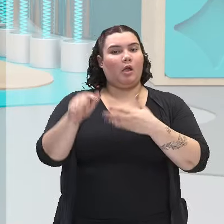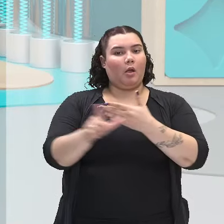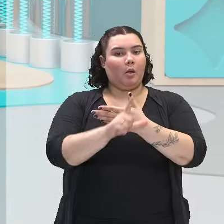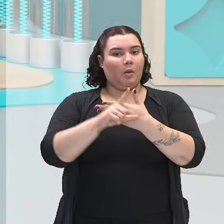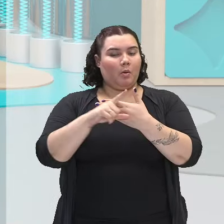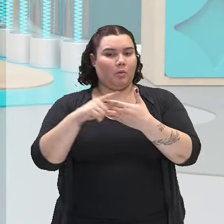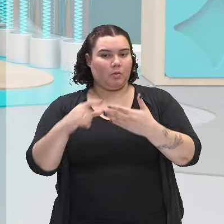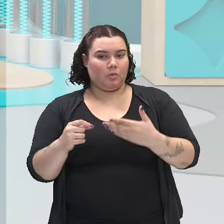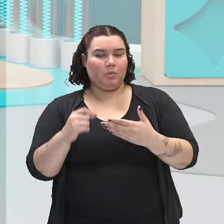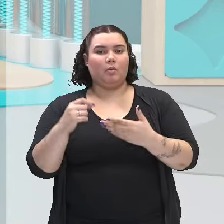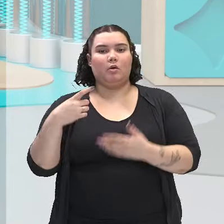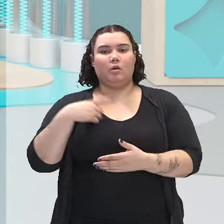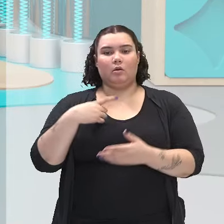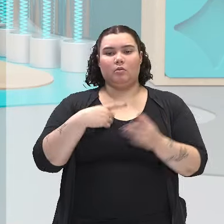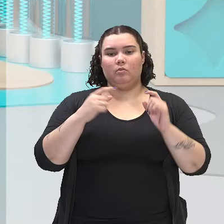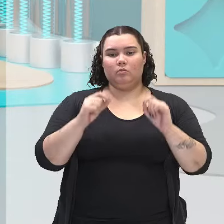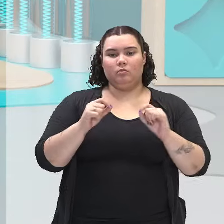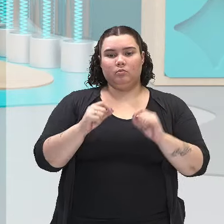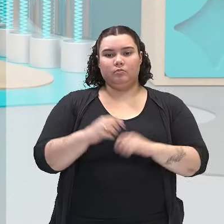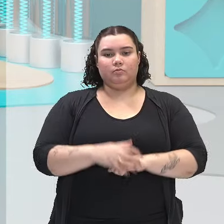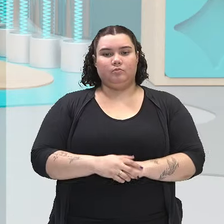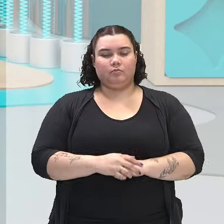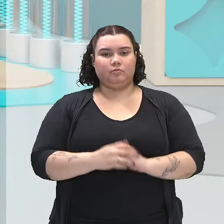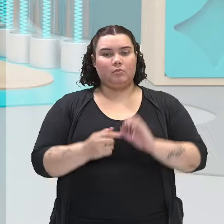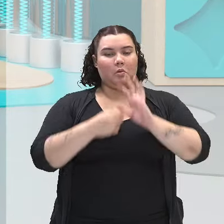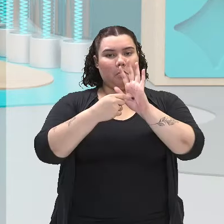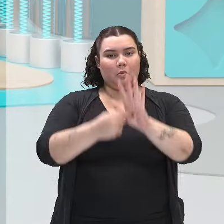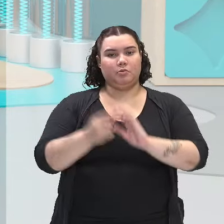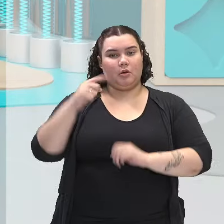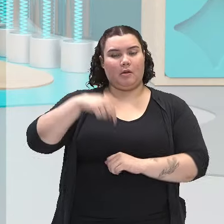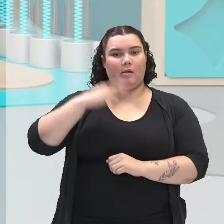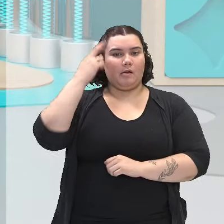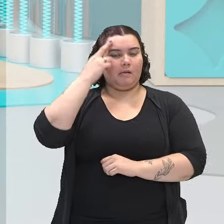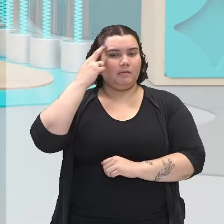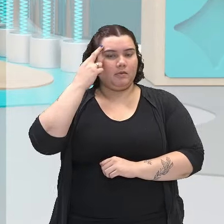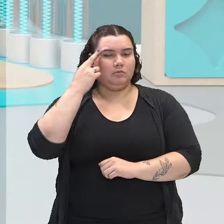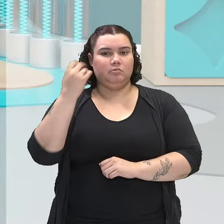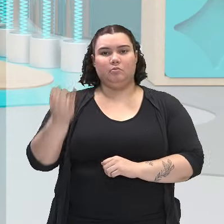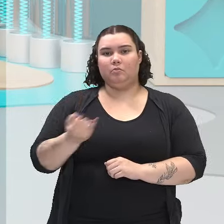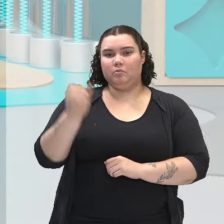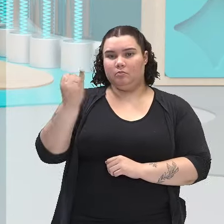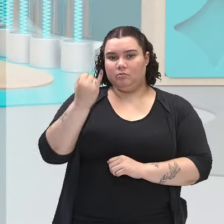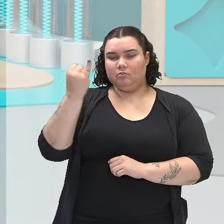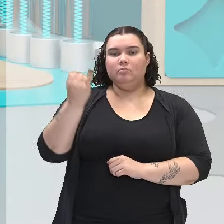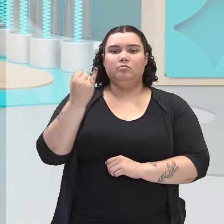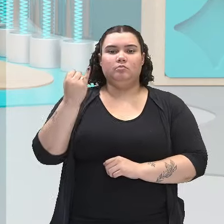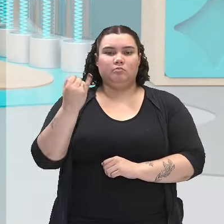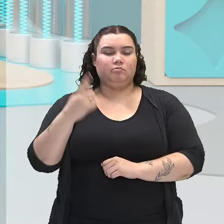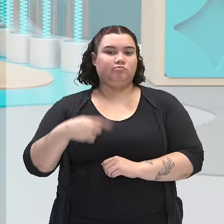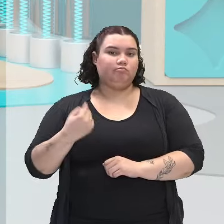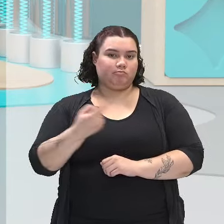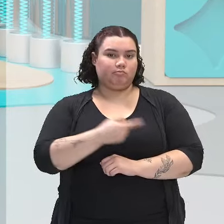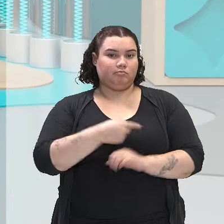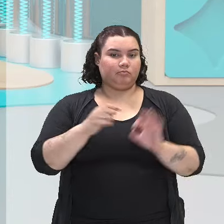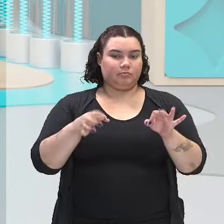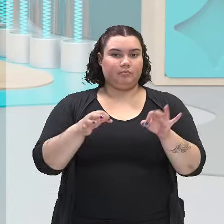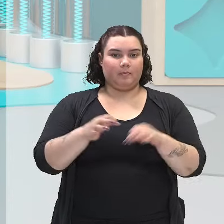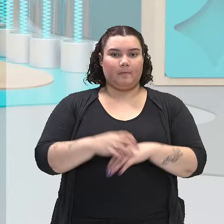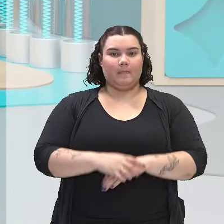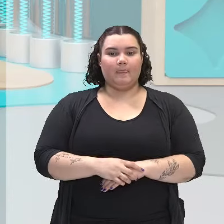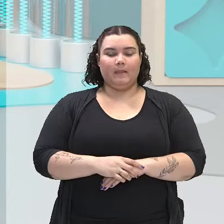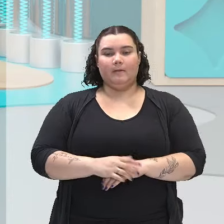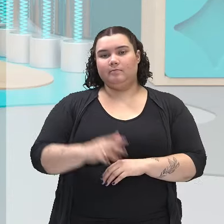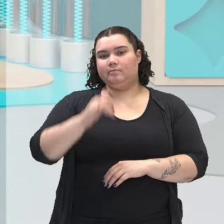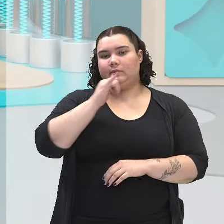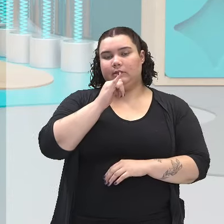essa poetisa, ela traz uma reflexão aí muito importante para nós. A questão do